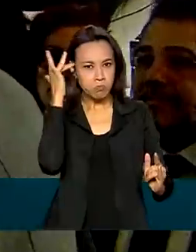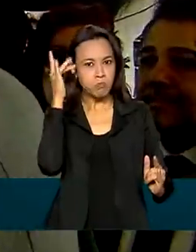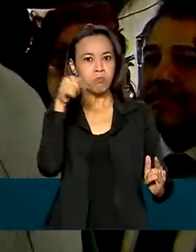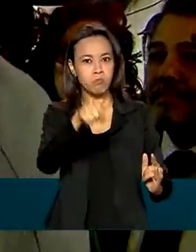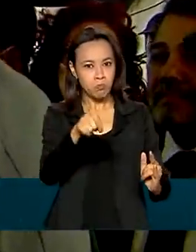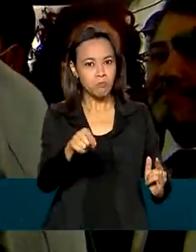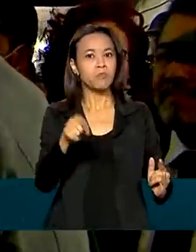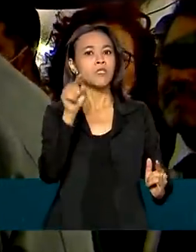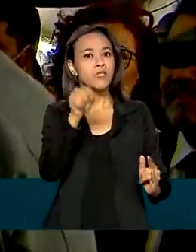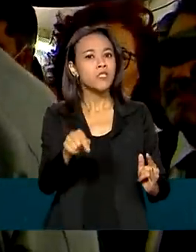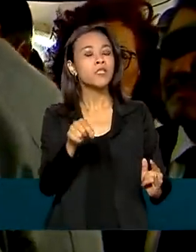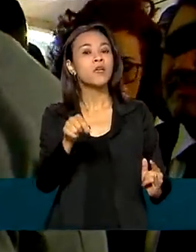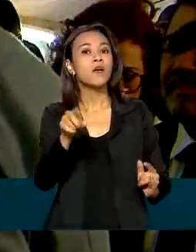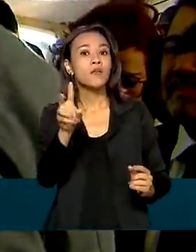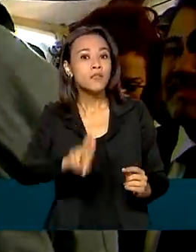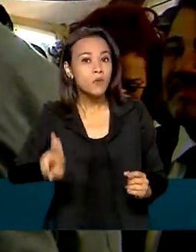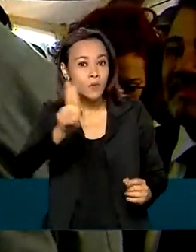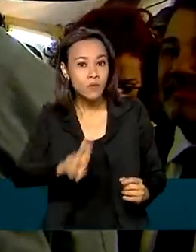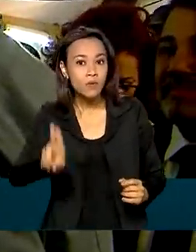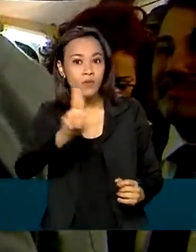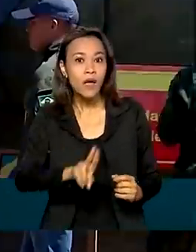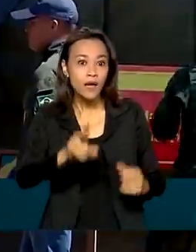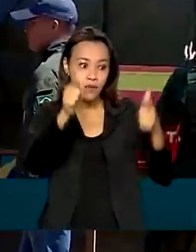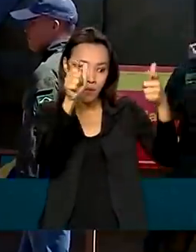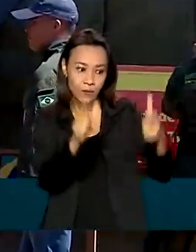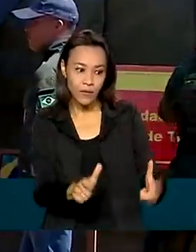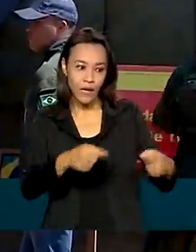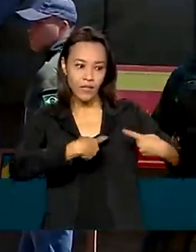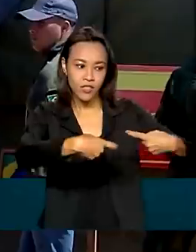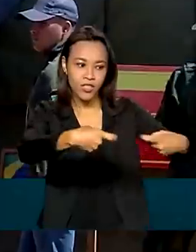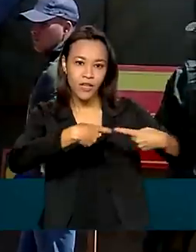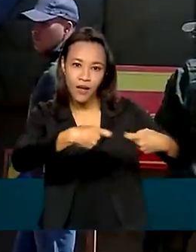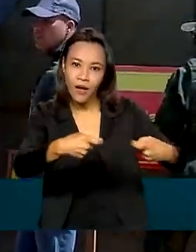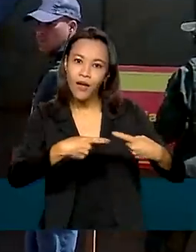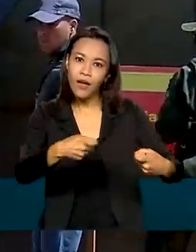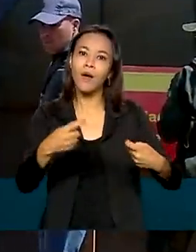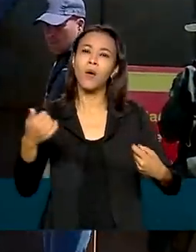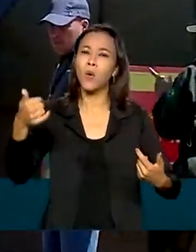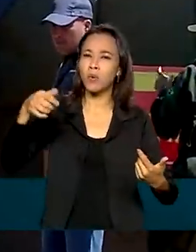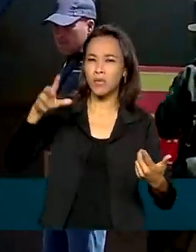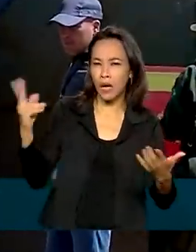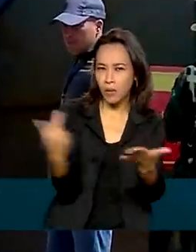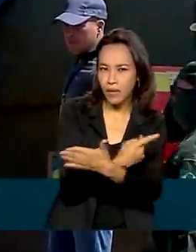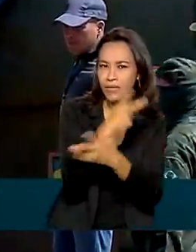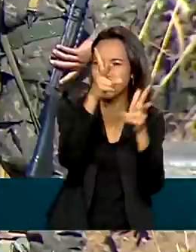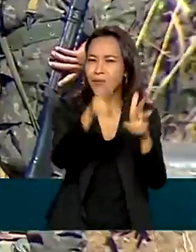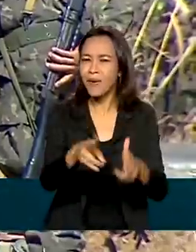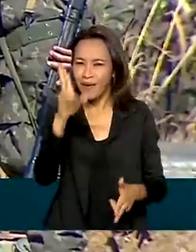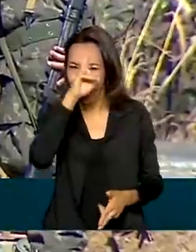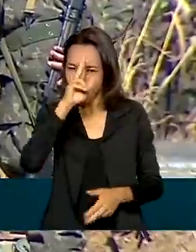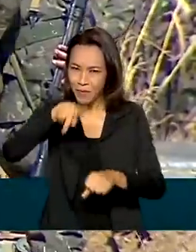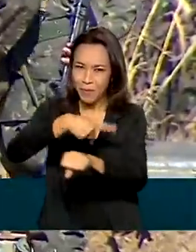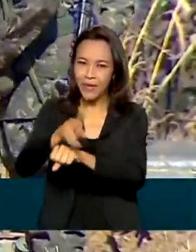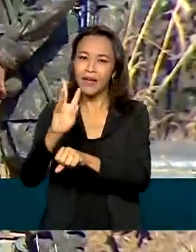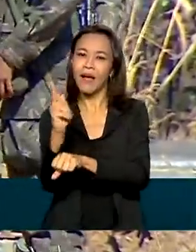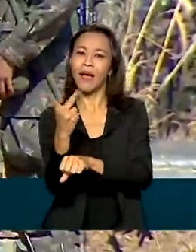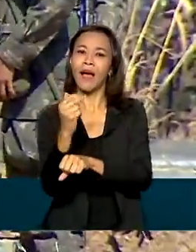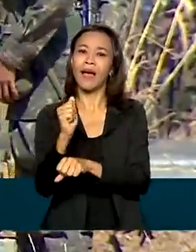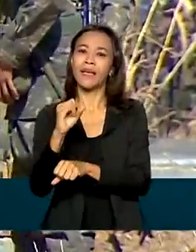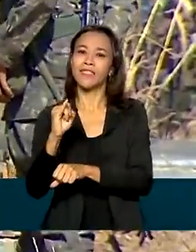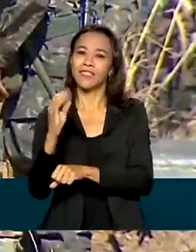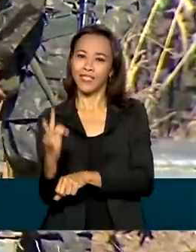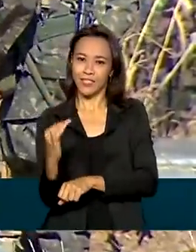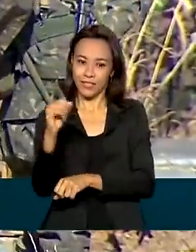de um hospital de campanha a ser usado em áreas de conflitos ou calamidades, como ocorreu no Haiti, e pôde participar